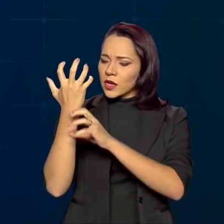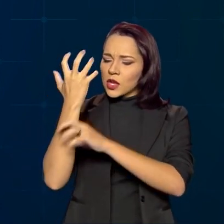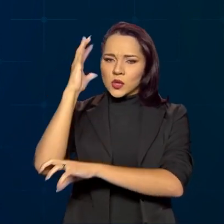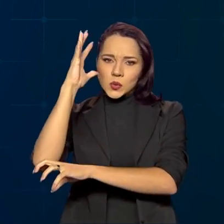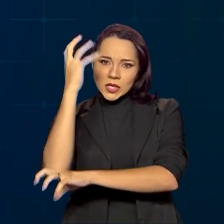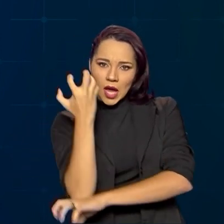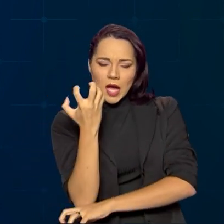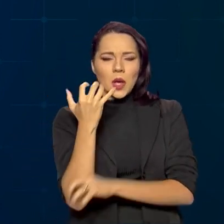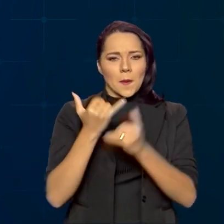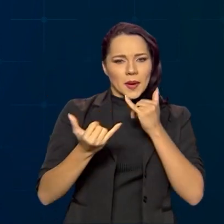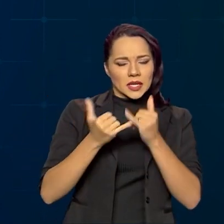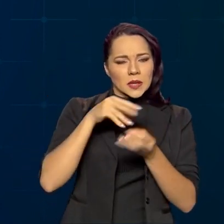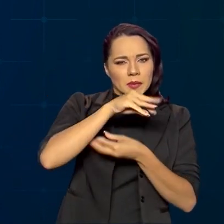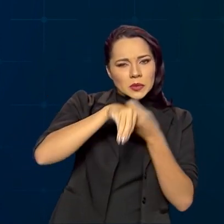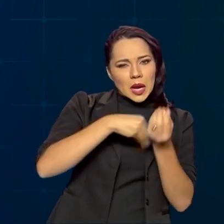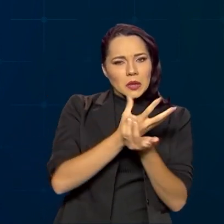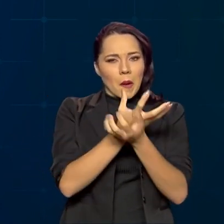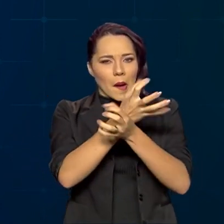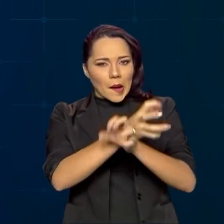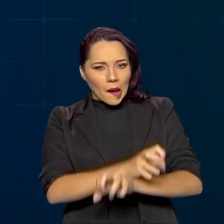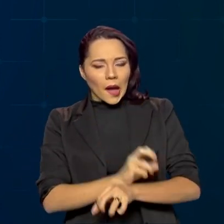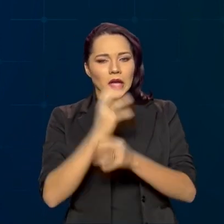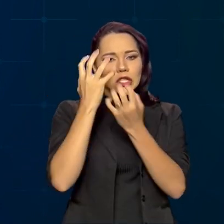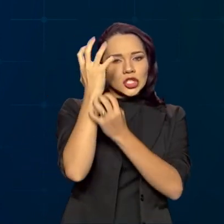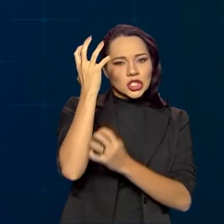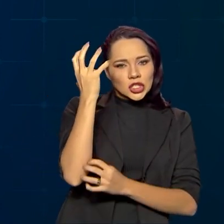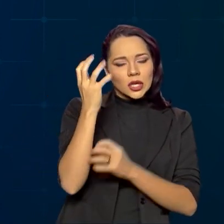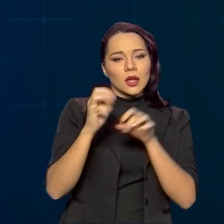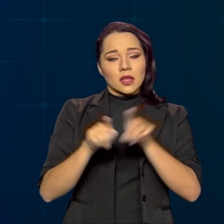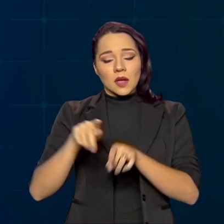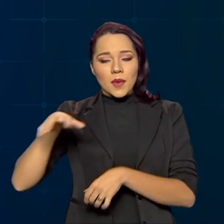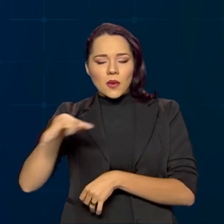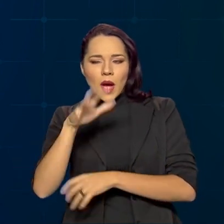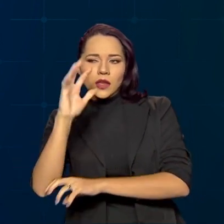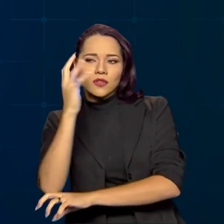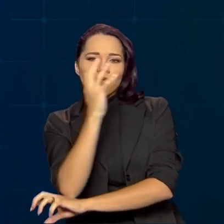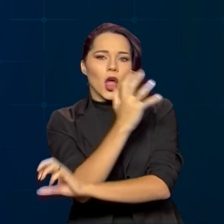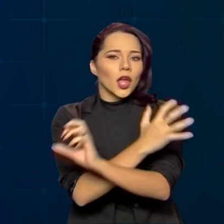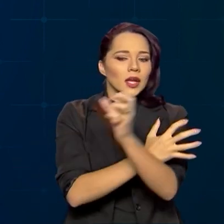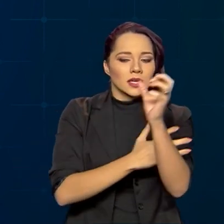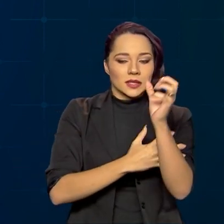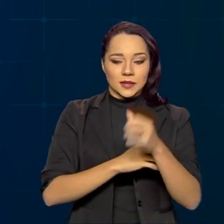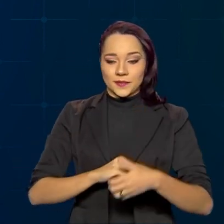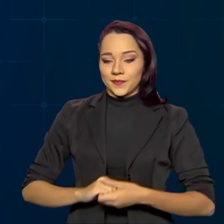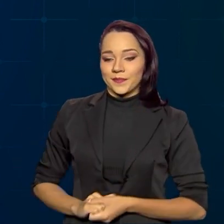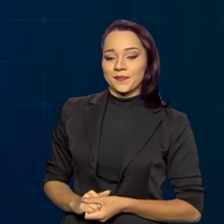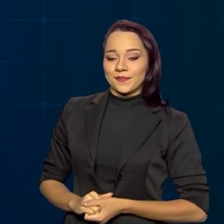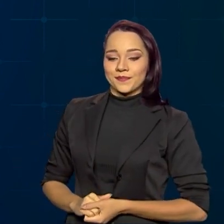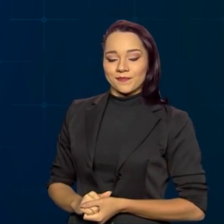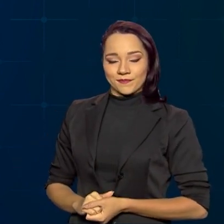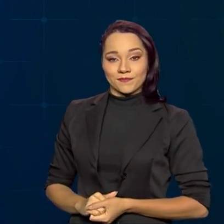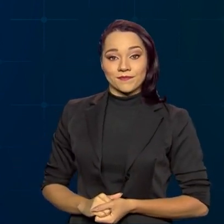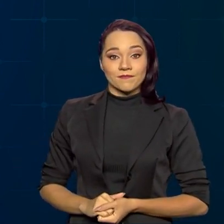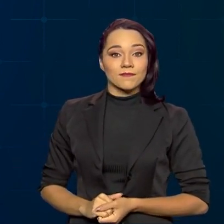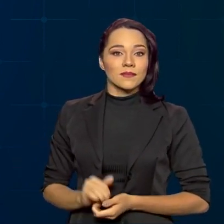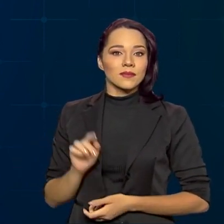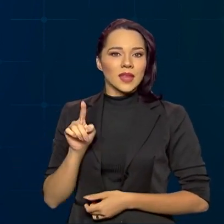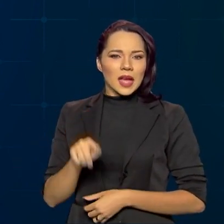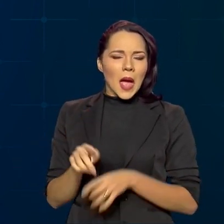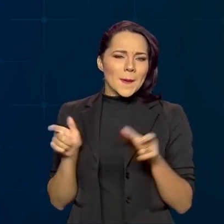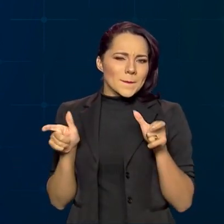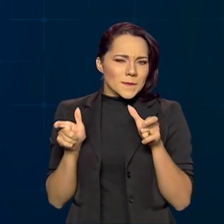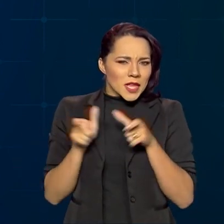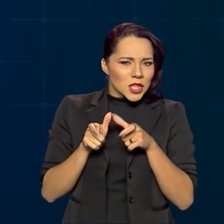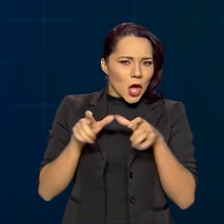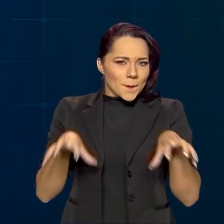algumas semelhantes a Caatinga e ainda com pequenas áreas de floresta. Por ser o menor entre os